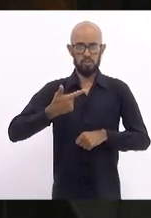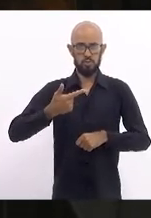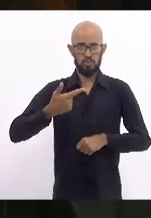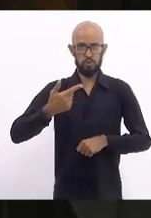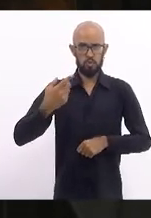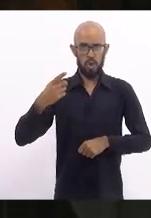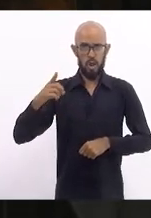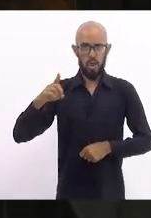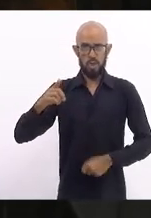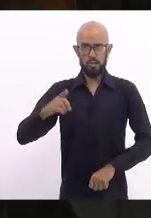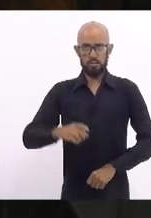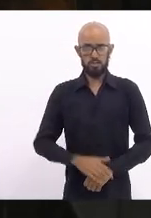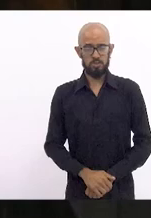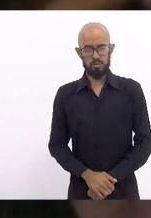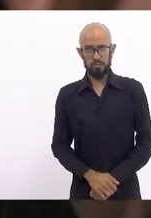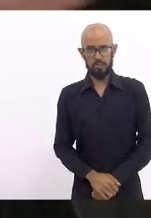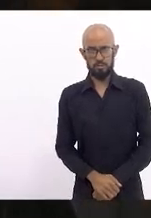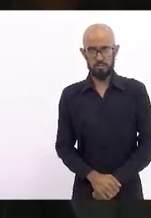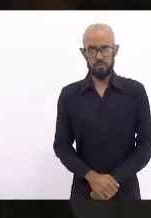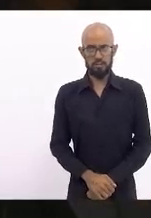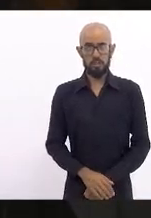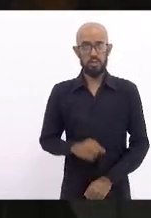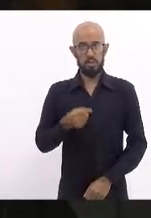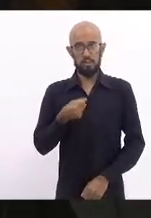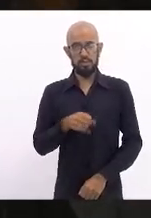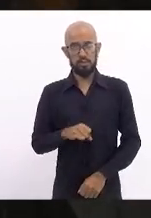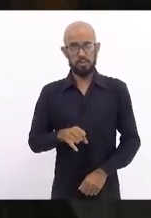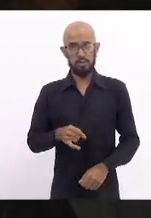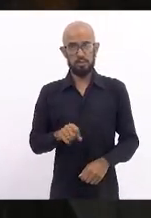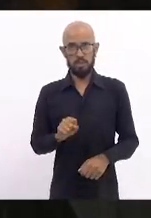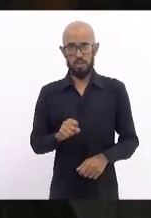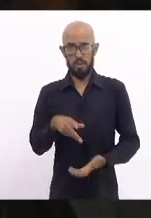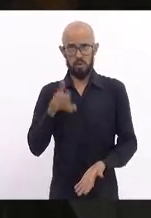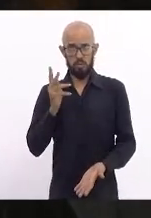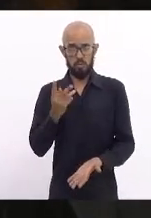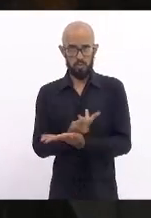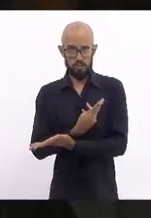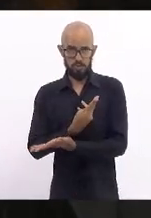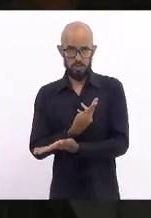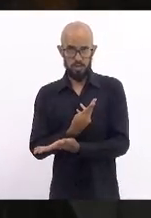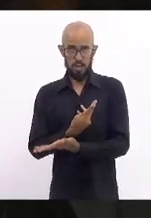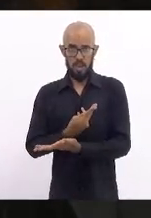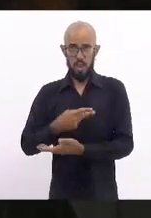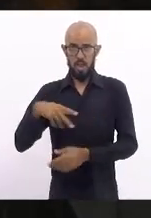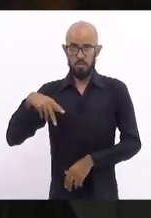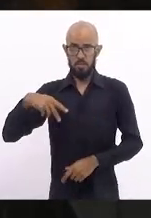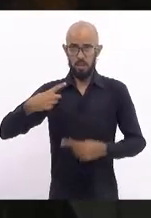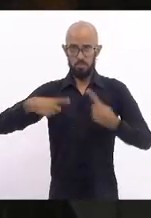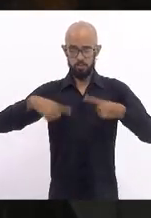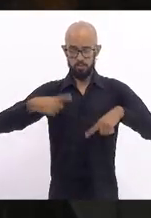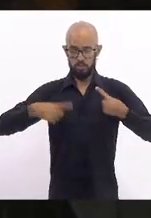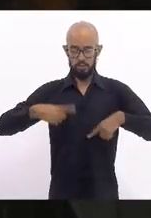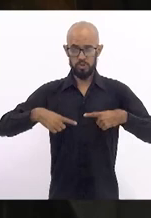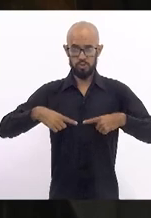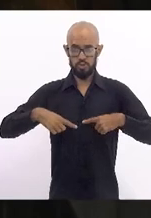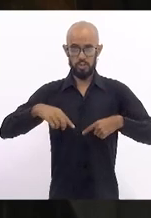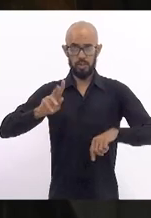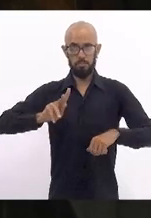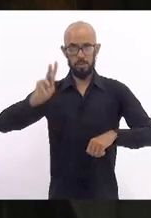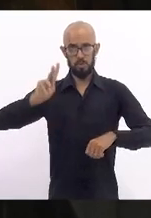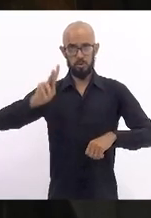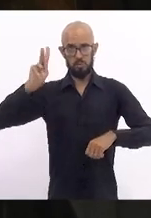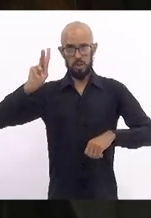102 dólares. Se você mantiver a política da Petrobras de associar